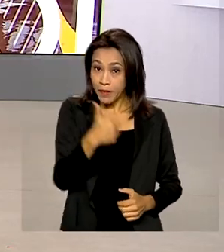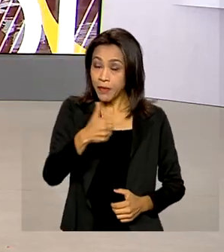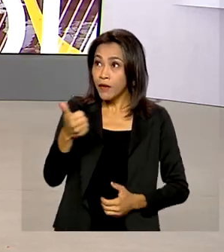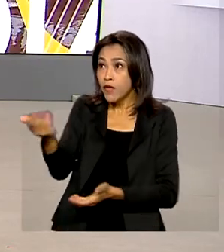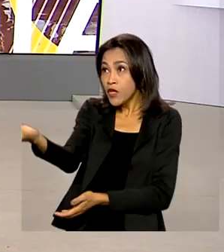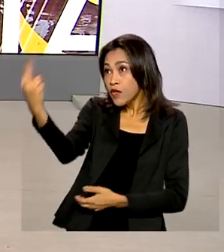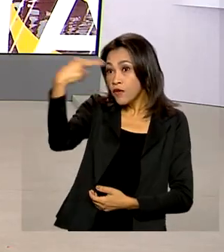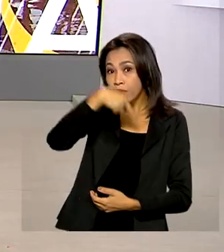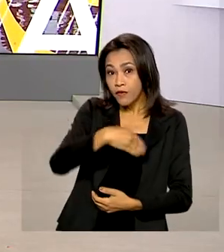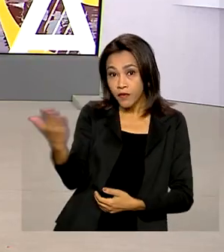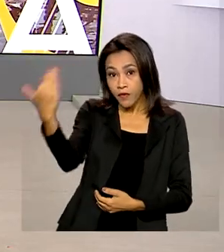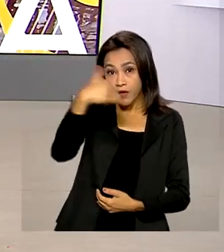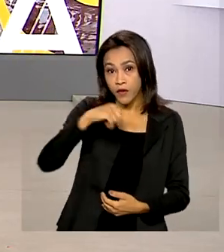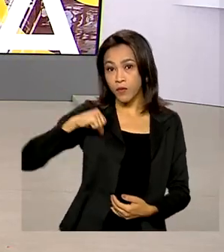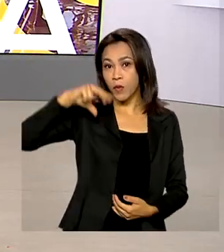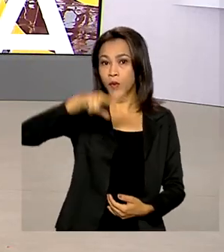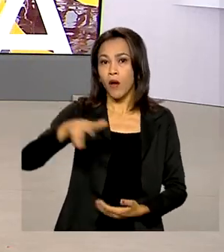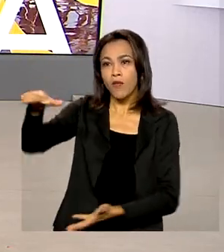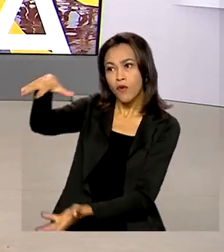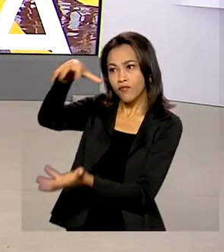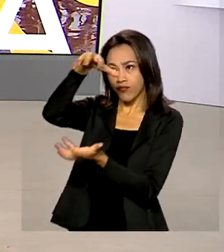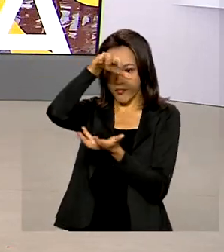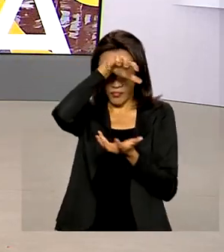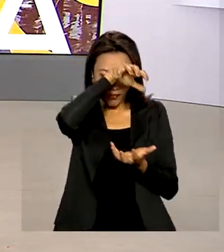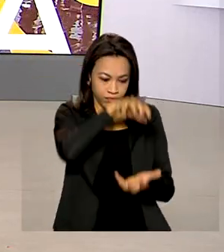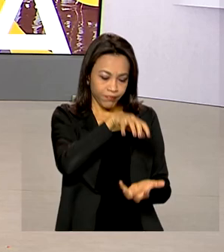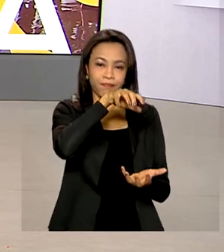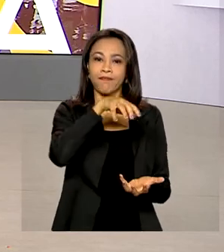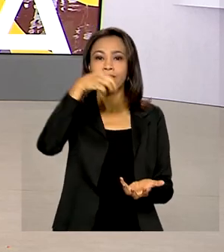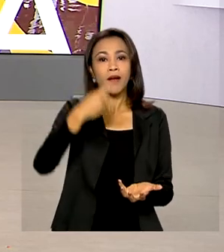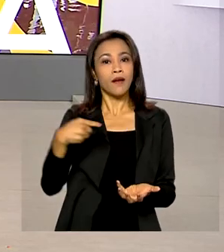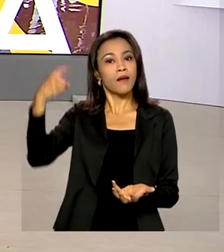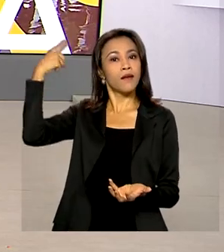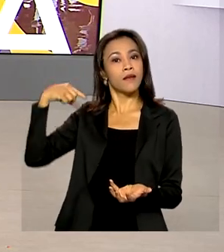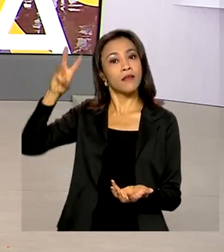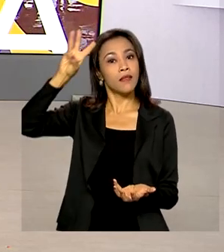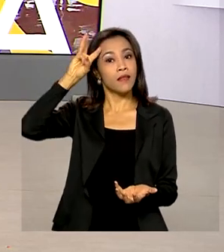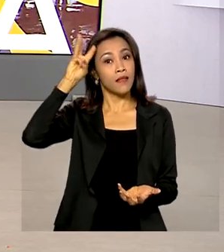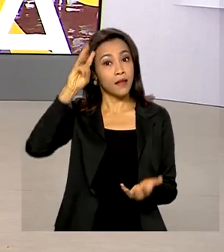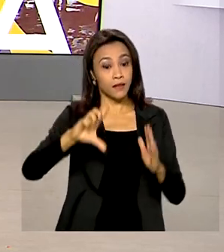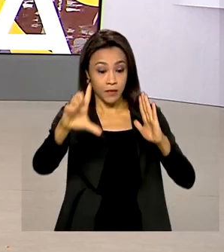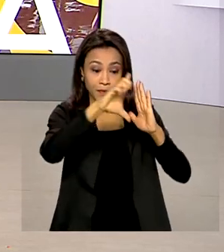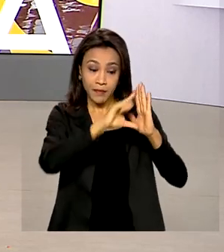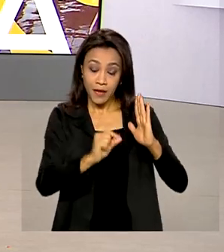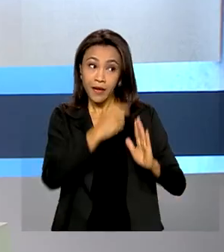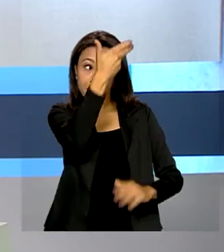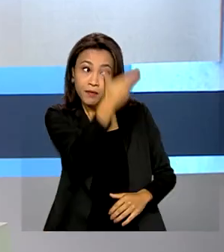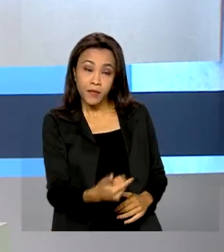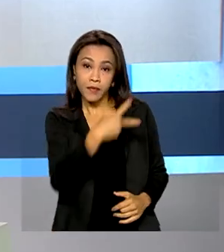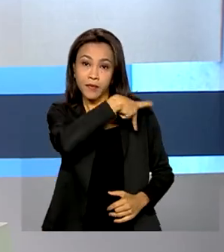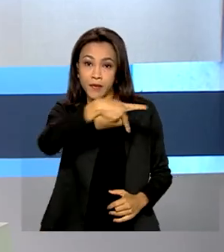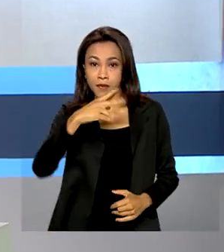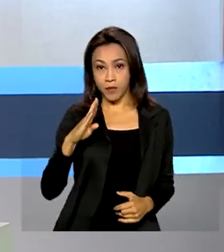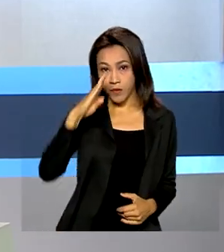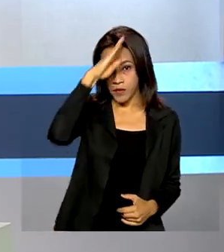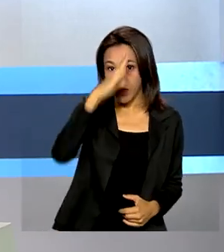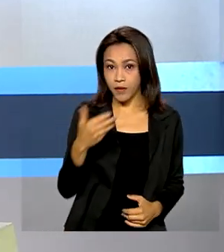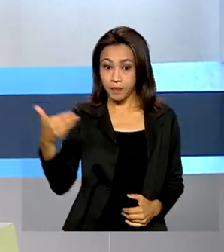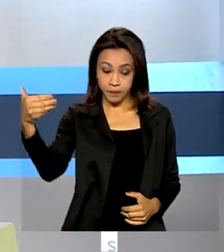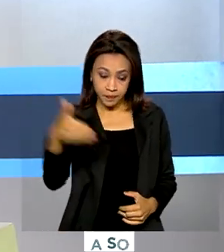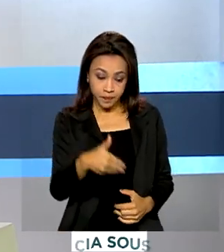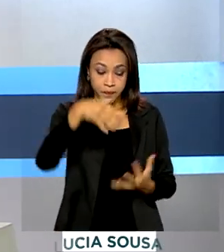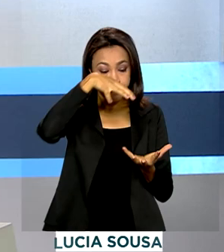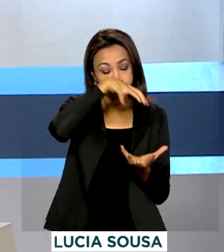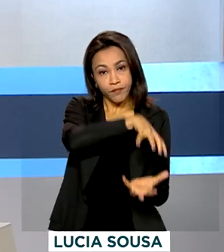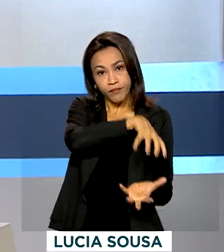de Portugal, foi recebido nesta terça-feira no Palácio do Planalto pelo presidente Jair Bolsonaro. A relíquia ficará